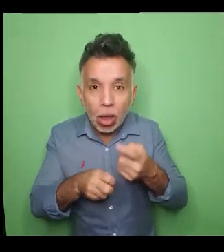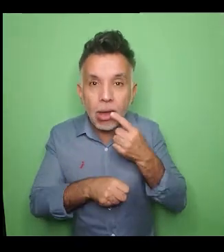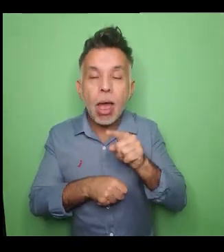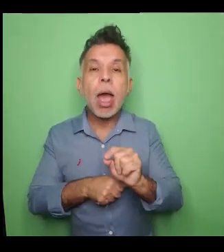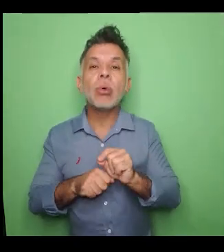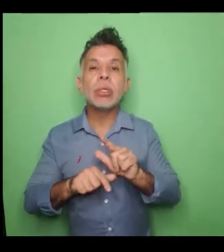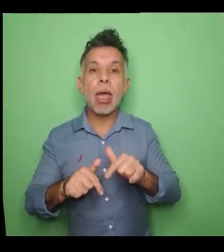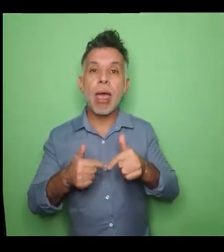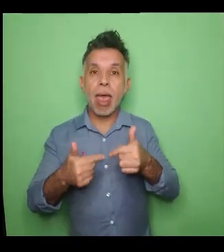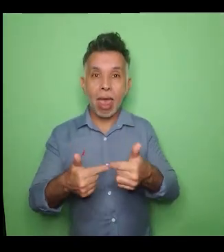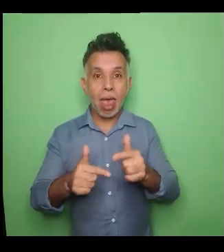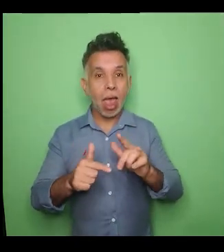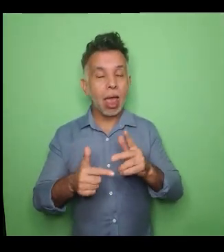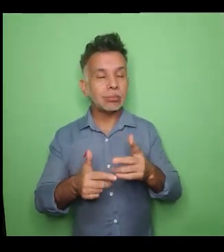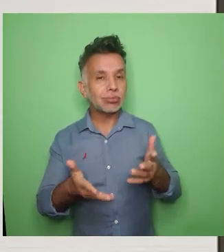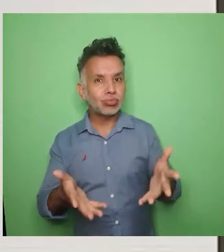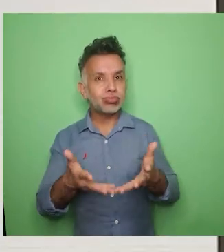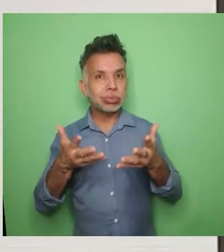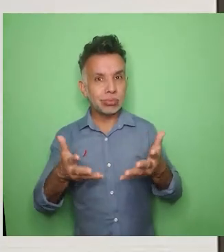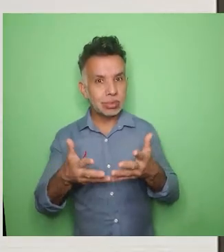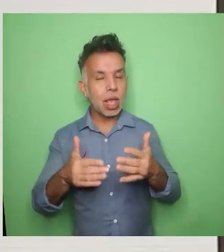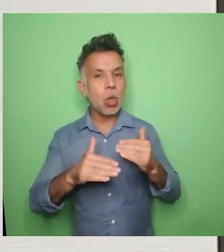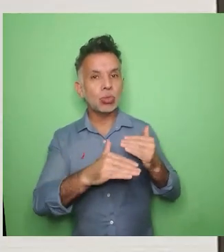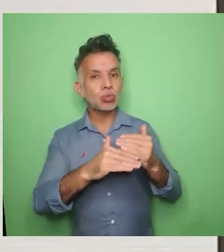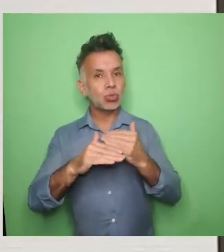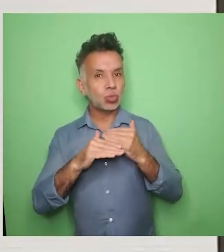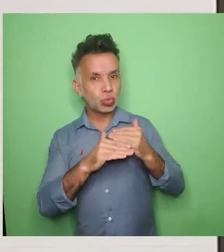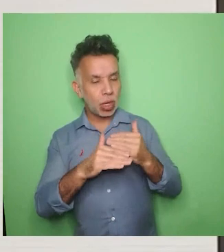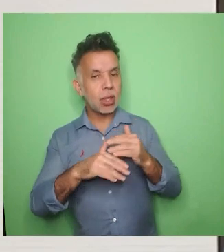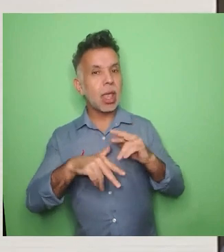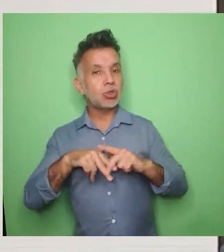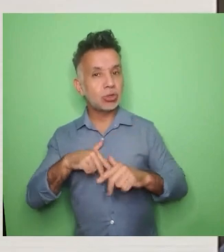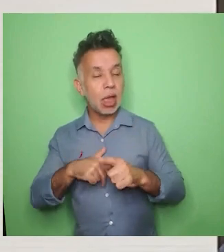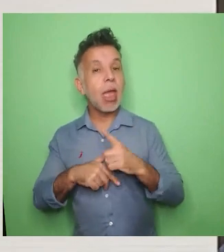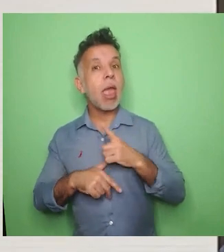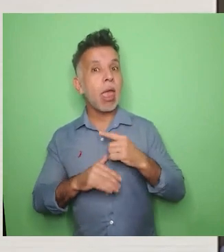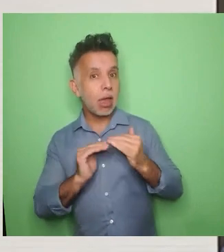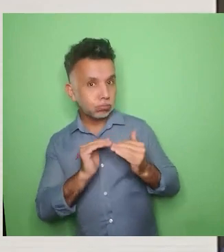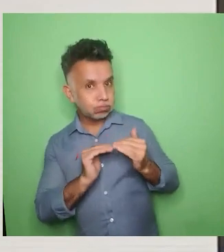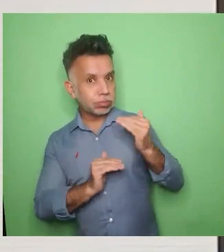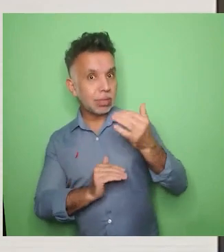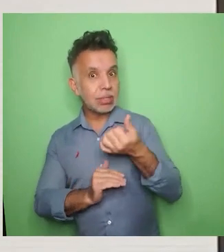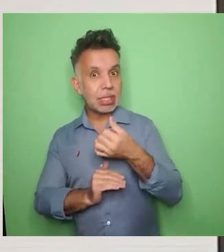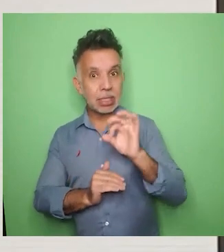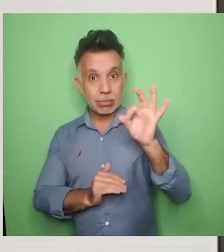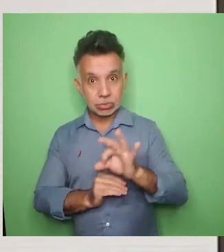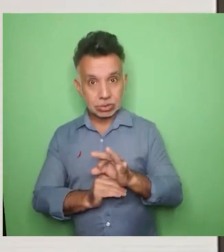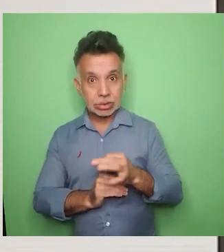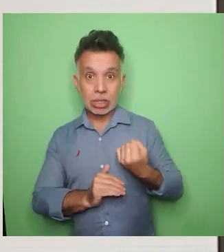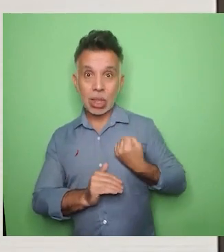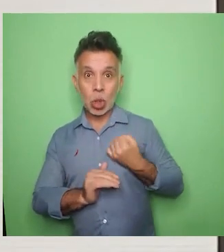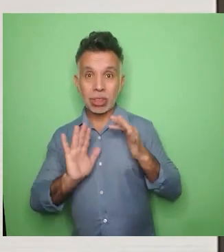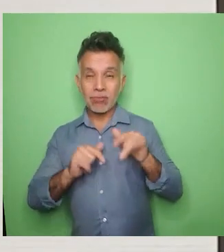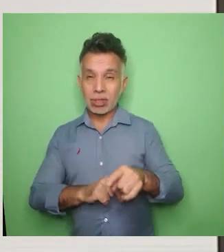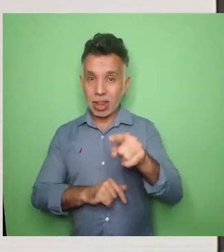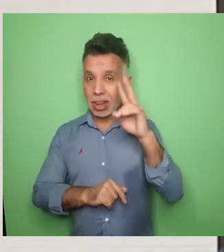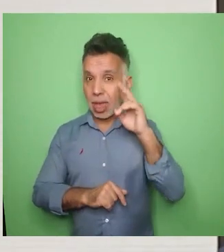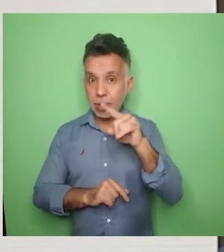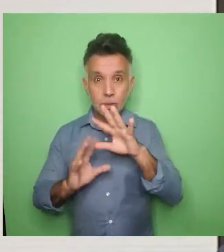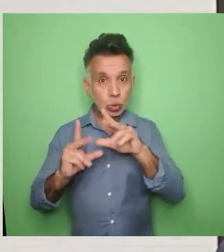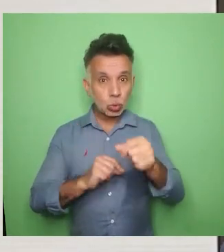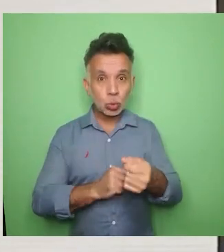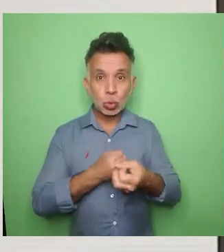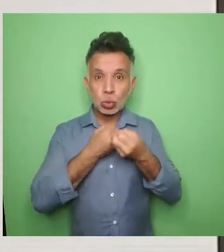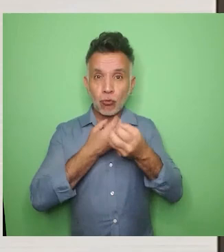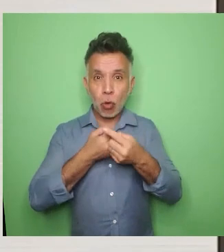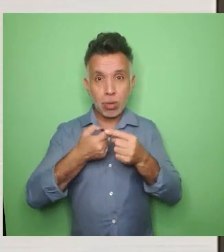60% da nota final. Lembrando que todas as informações demográficas obtidas na lista Great Place to